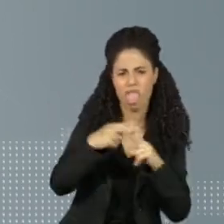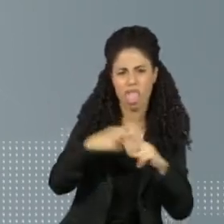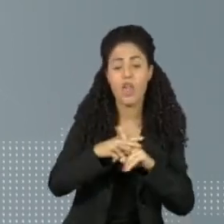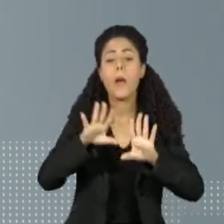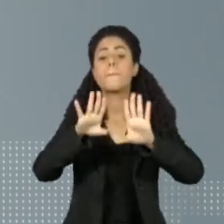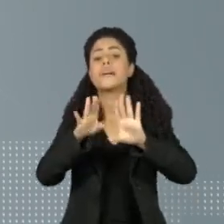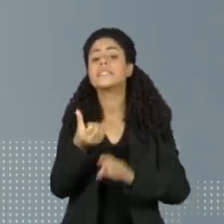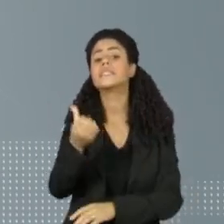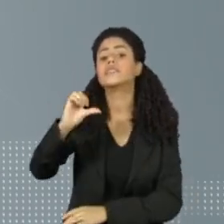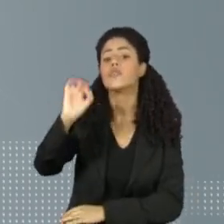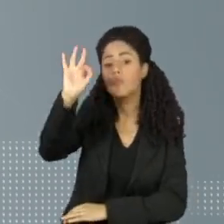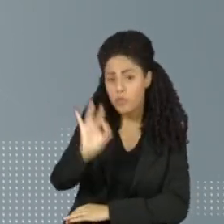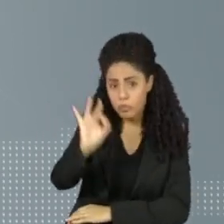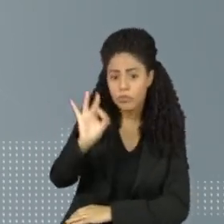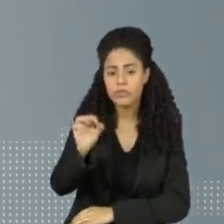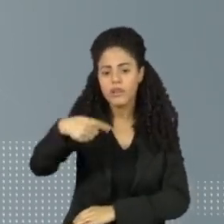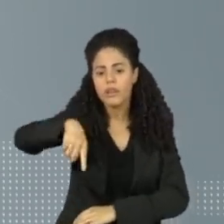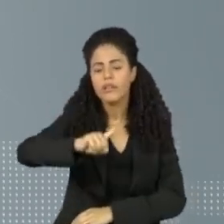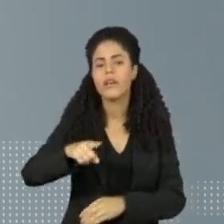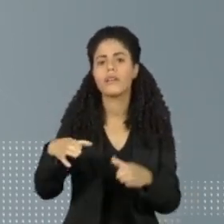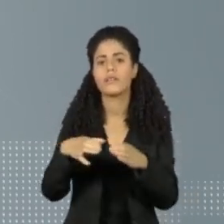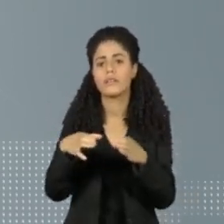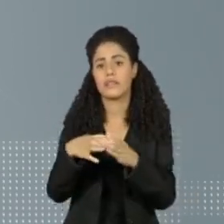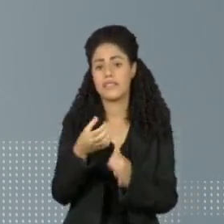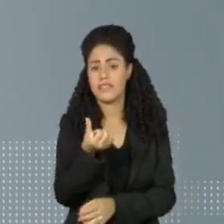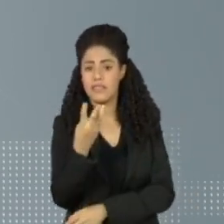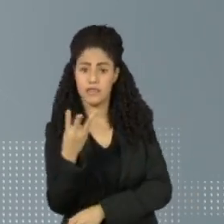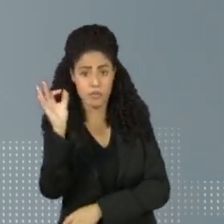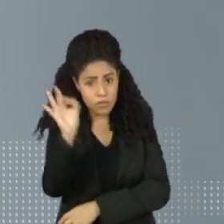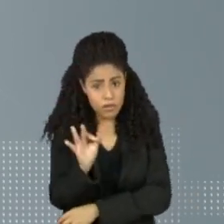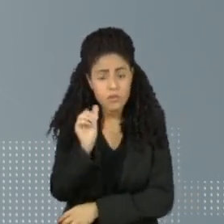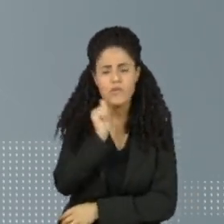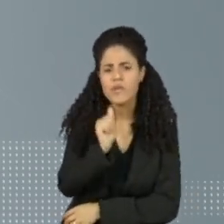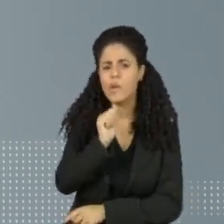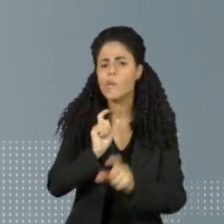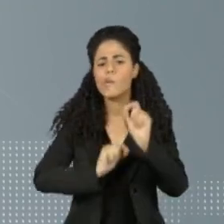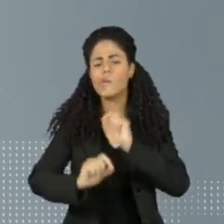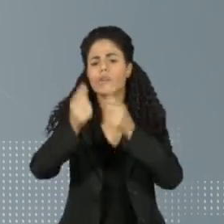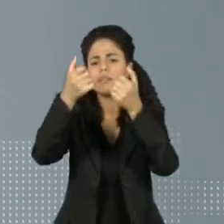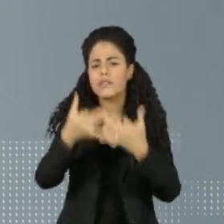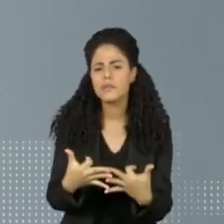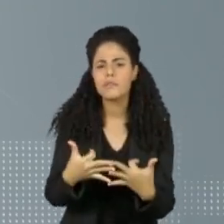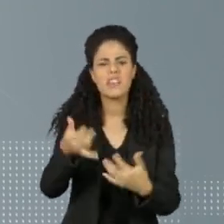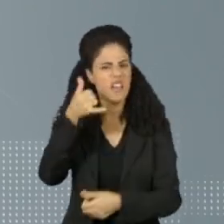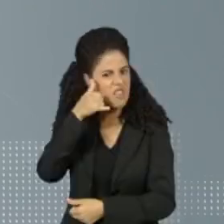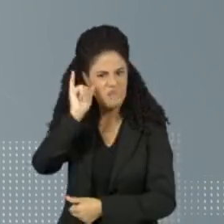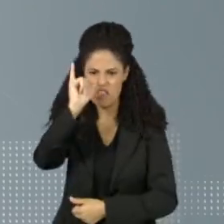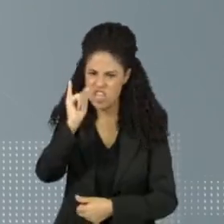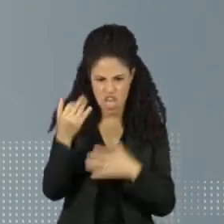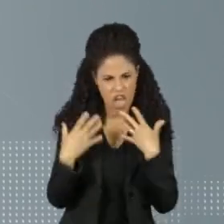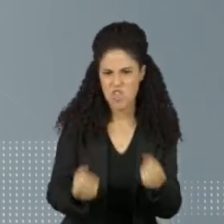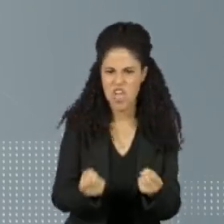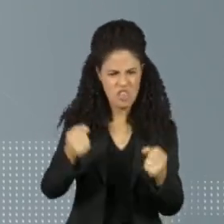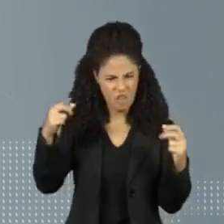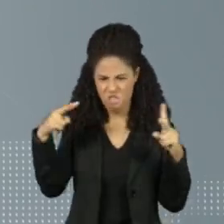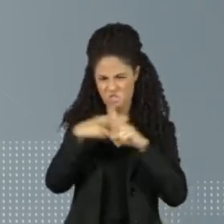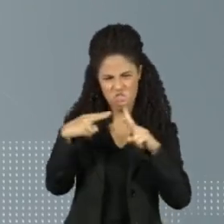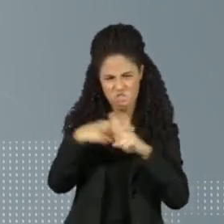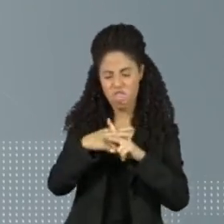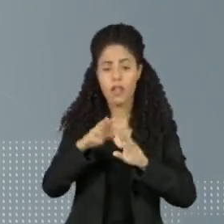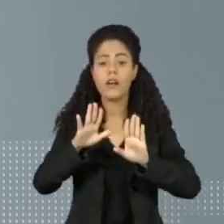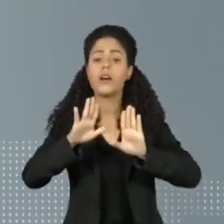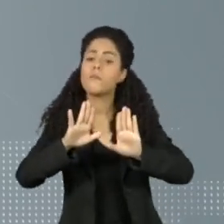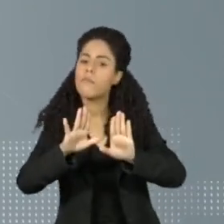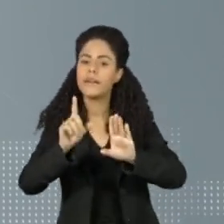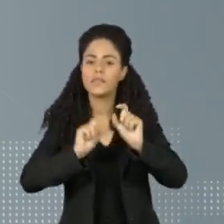69% deles e 63% delas afirmaram que revidam quando são agredidos, porém não